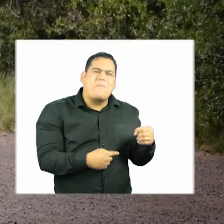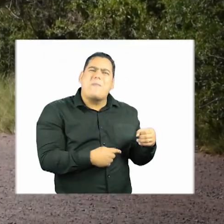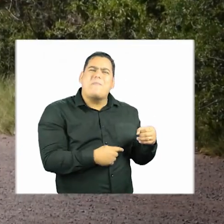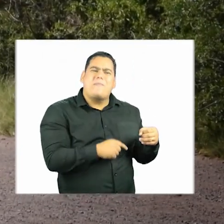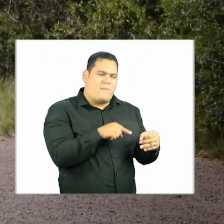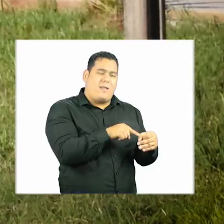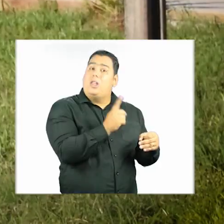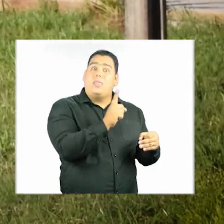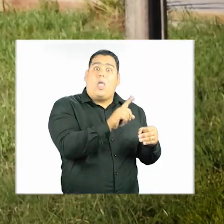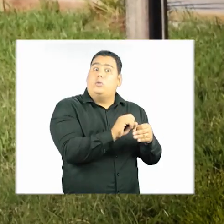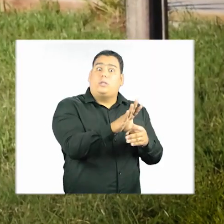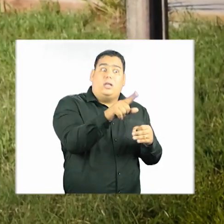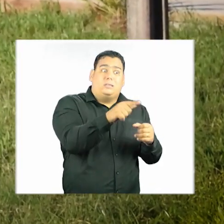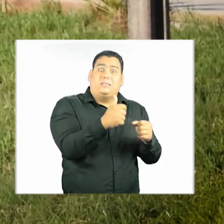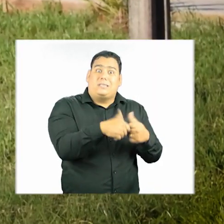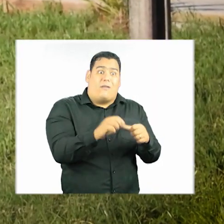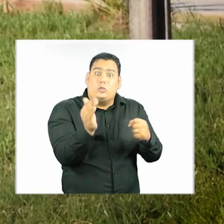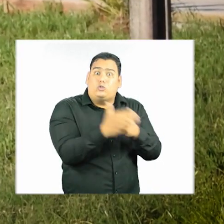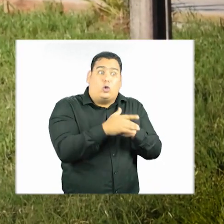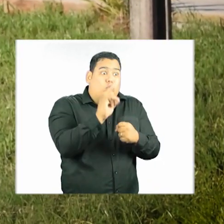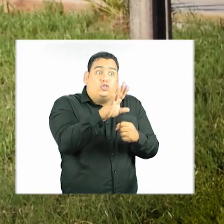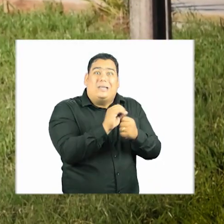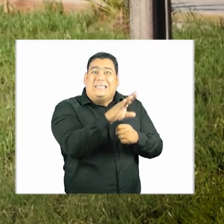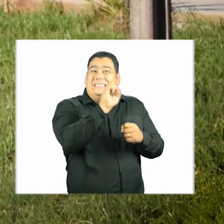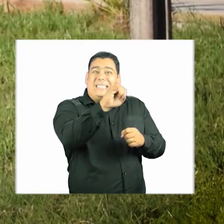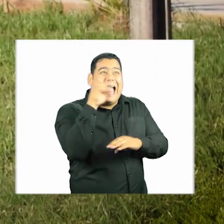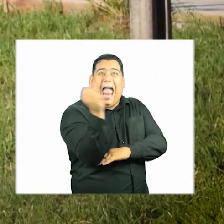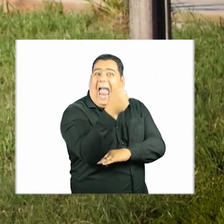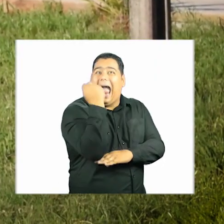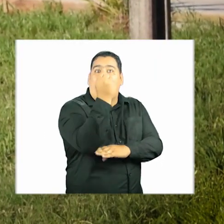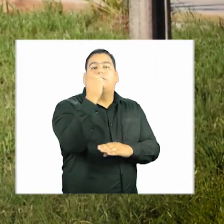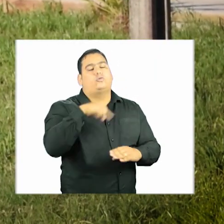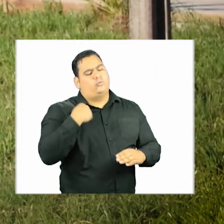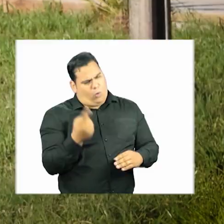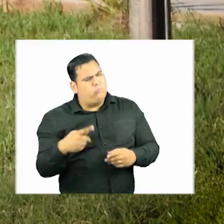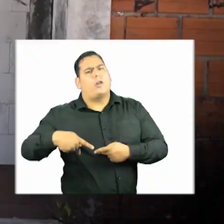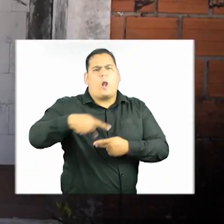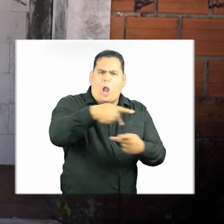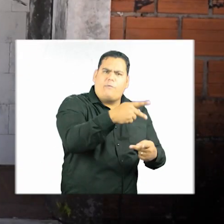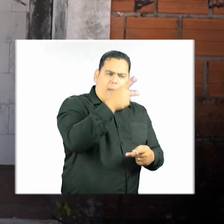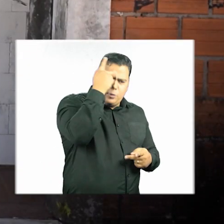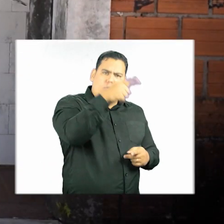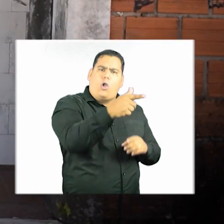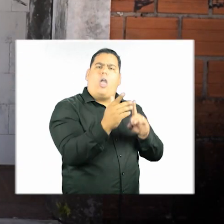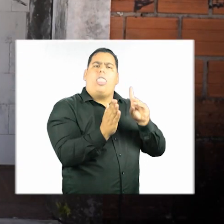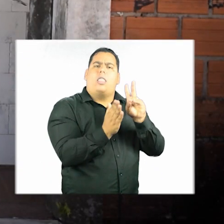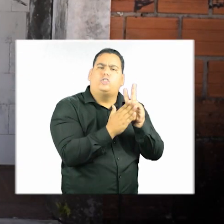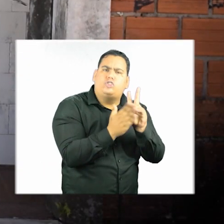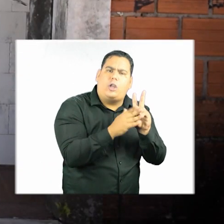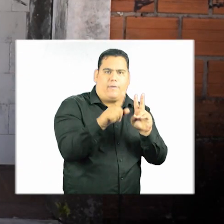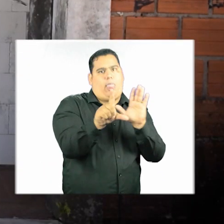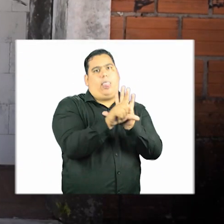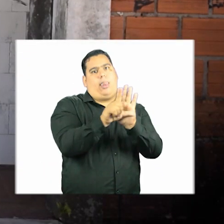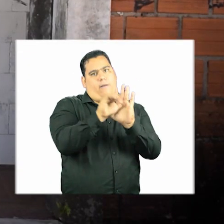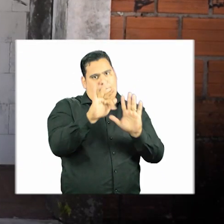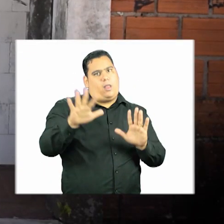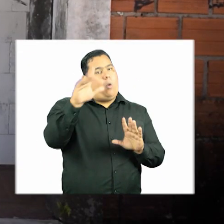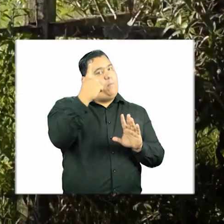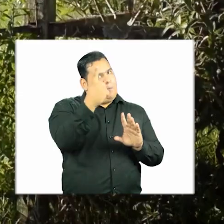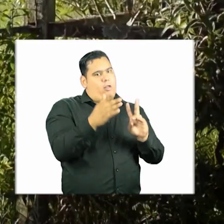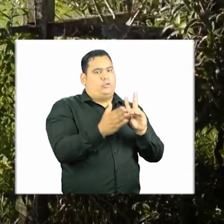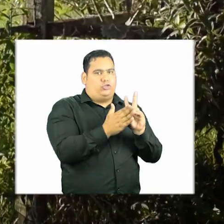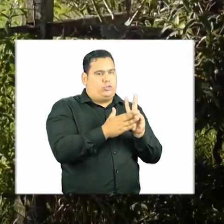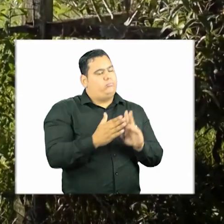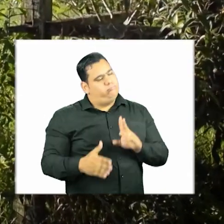escondidinhas, que eles não saiam, só saiam em casos graves do interior. Então, gente foi levar a vacina primeiro para os indígenas, que era a lei federal,